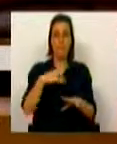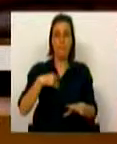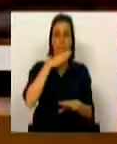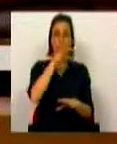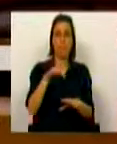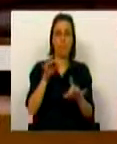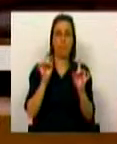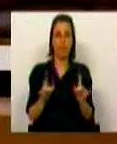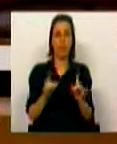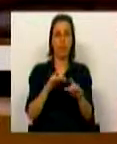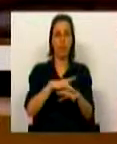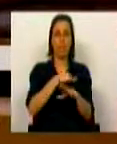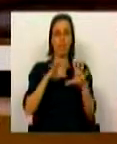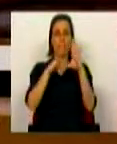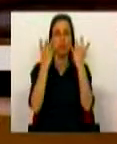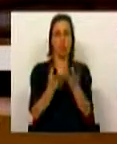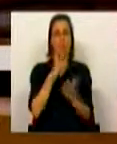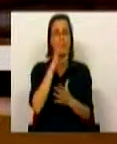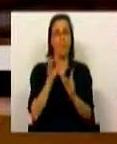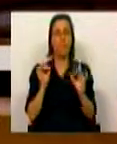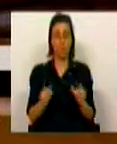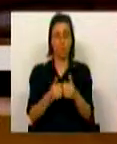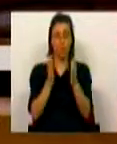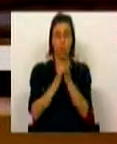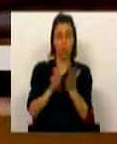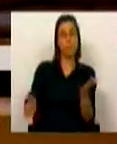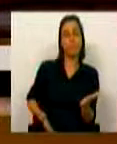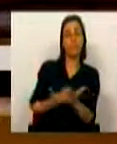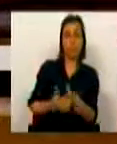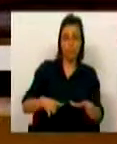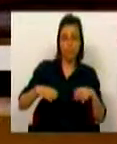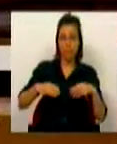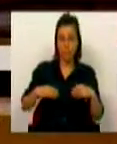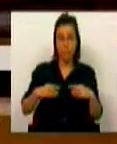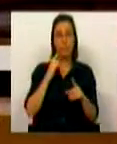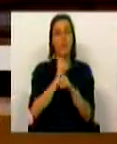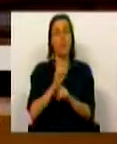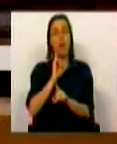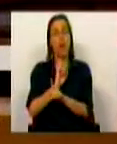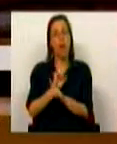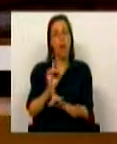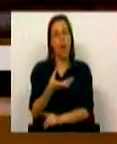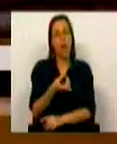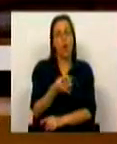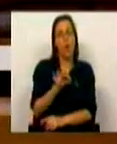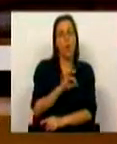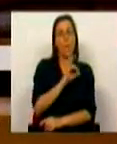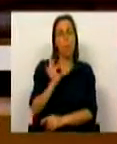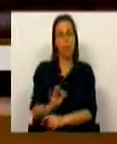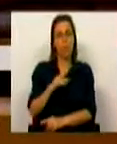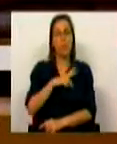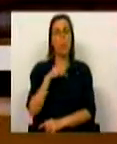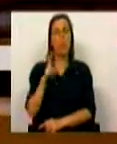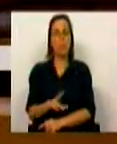família de medicina geral e familiar, se todos os candidatos aceitarem as posições em que ficam, 98% dos